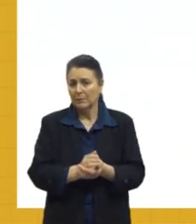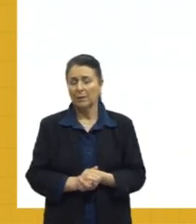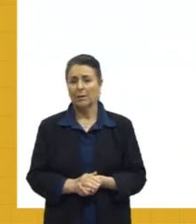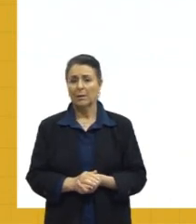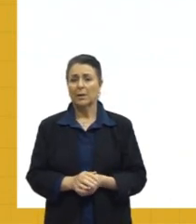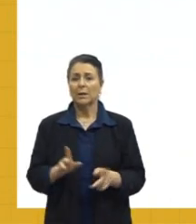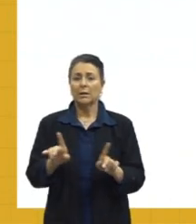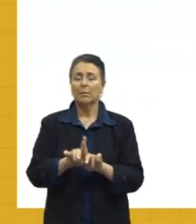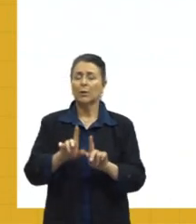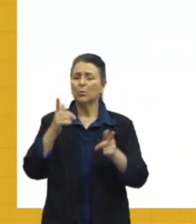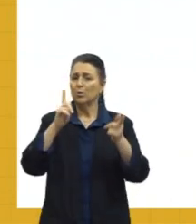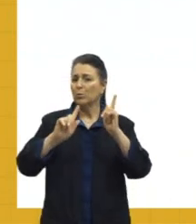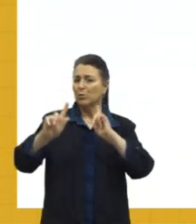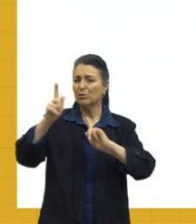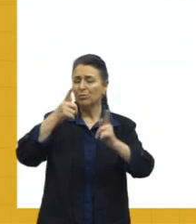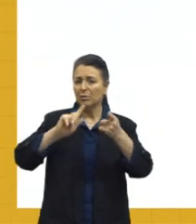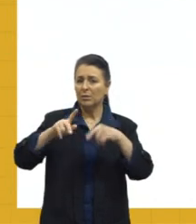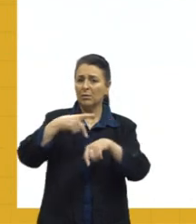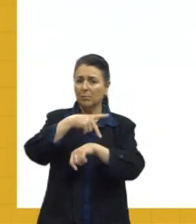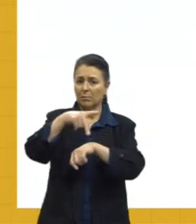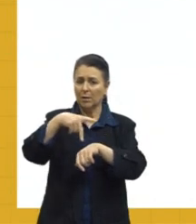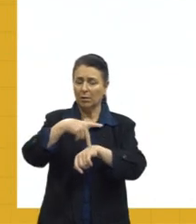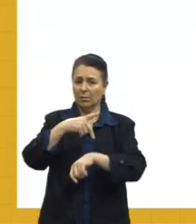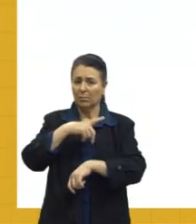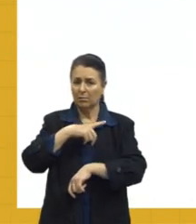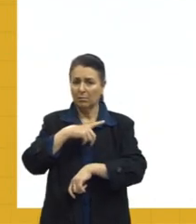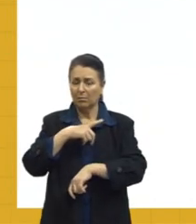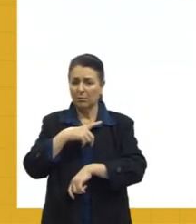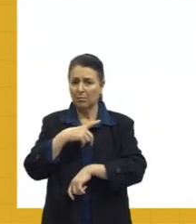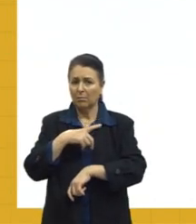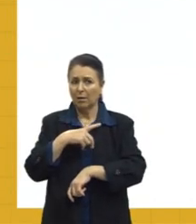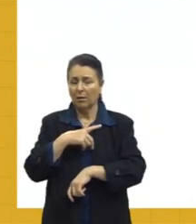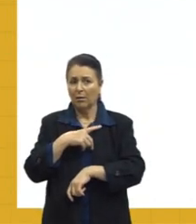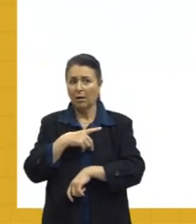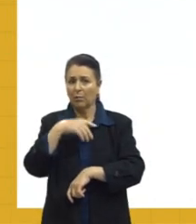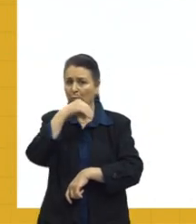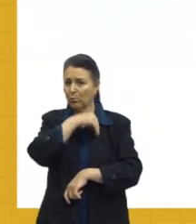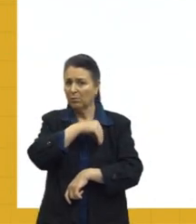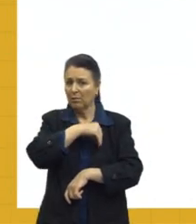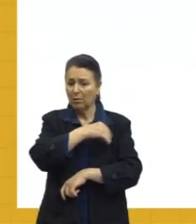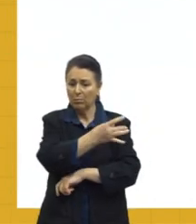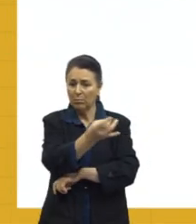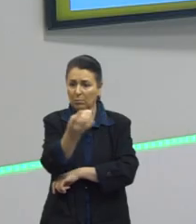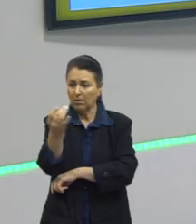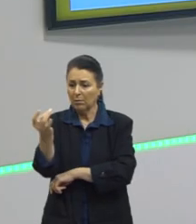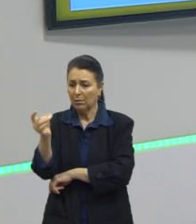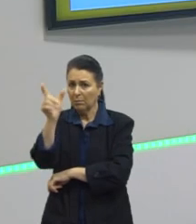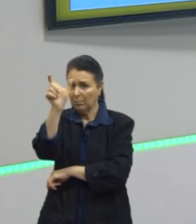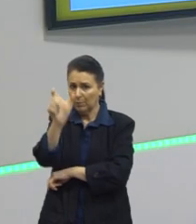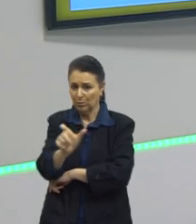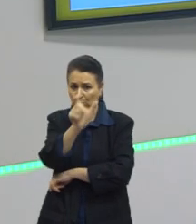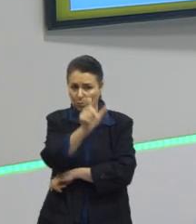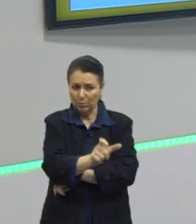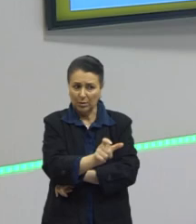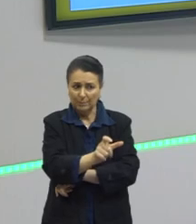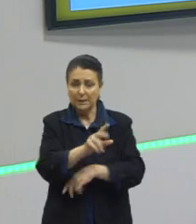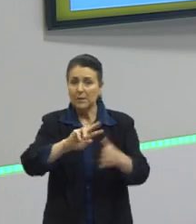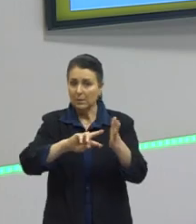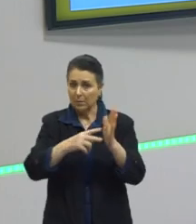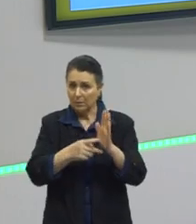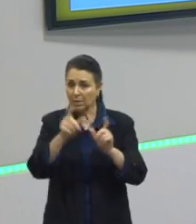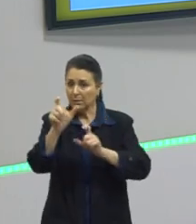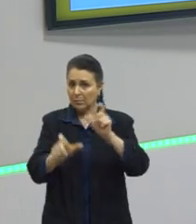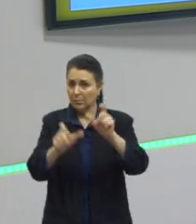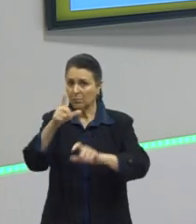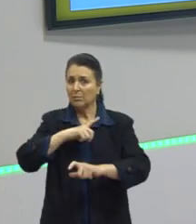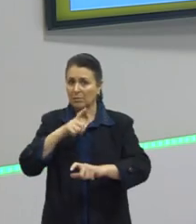Embora que o Chile, né, detenha uma renda per capita, isso quer dizer que as pessoas têm bastante dinheiro, o que tem lá